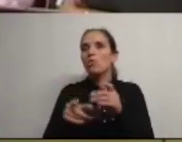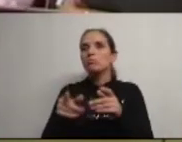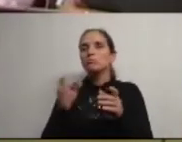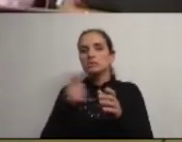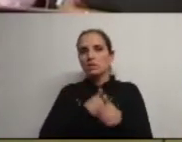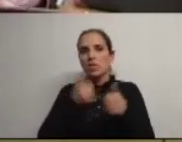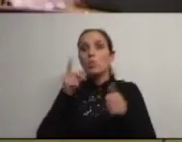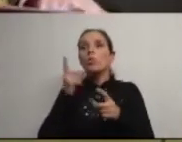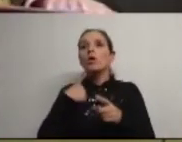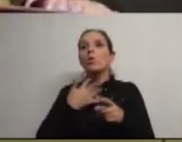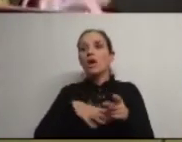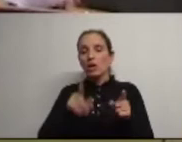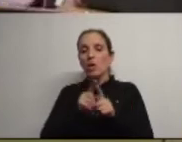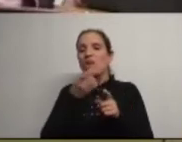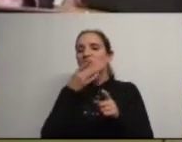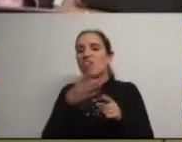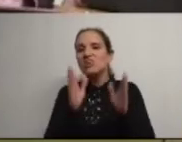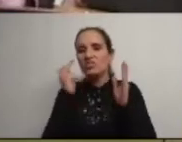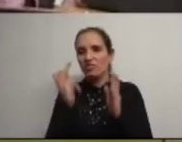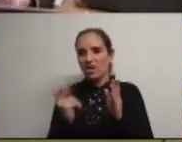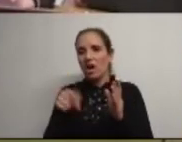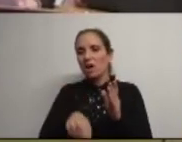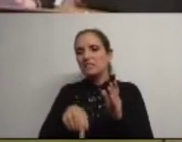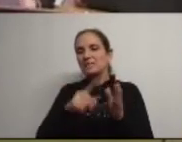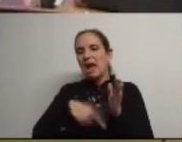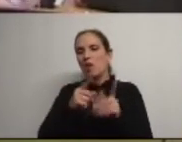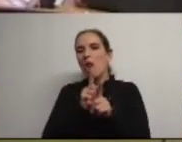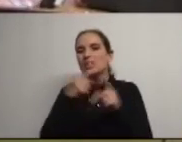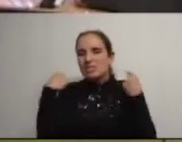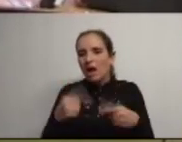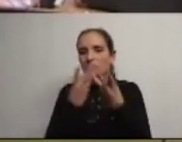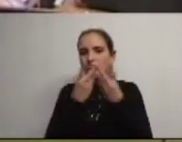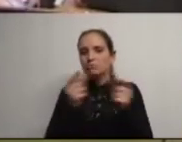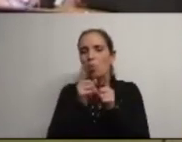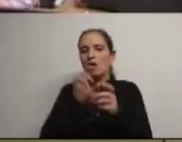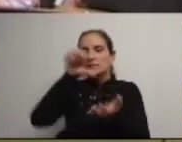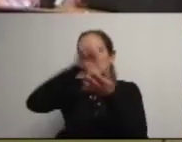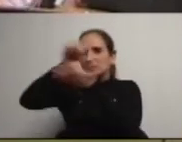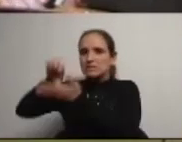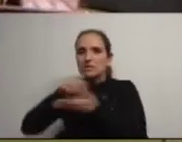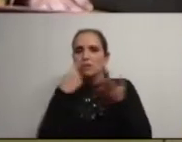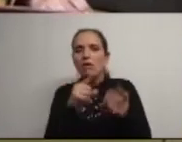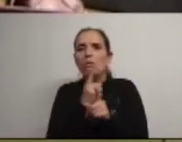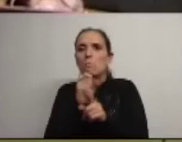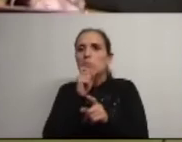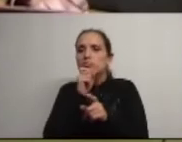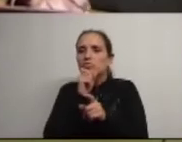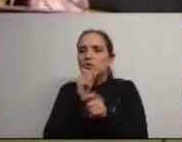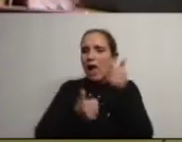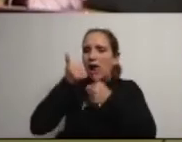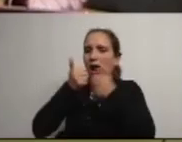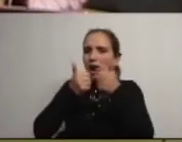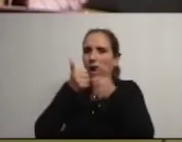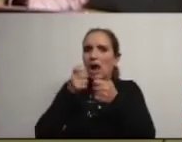eu pretendo é deixar ficar o concelho equipado para poder ombrear e competir